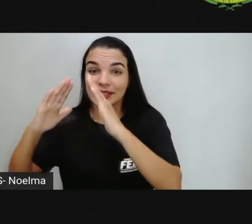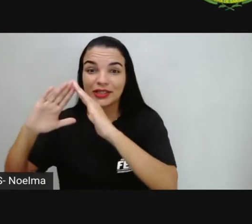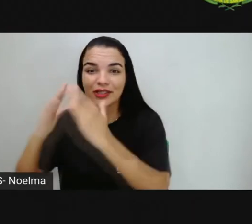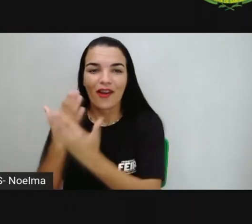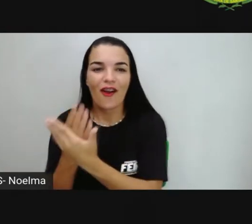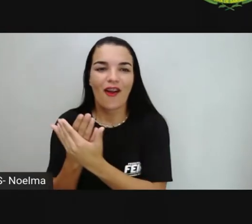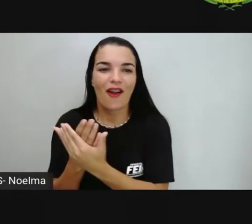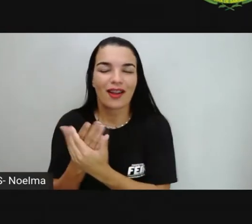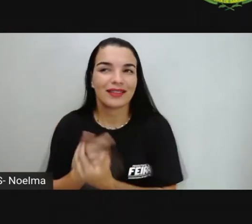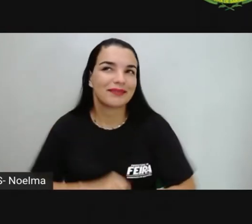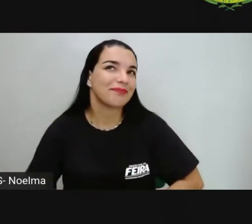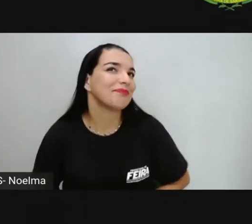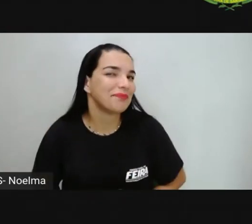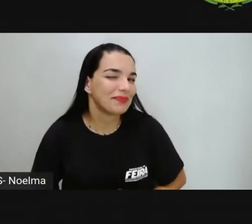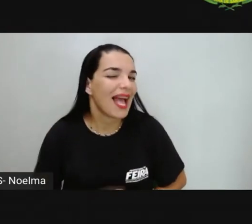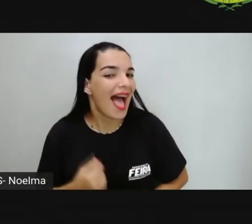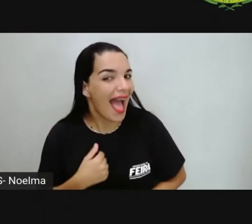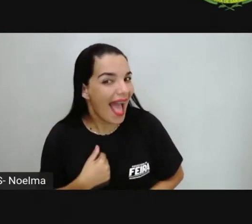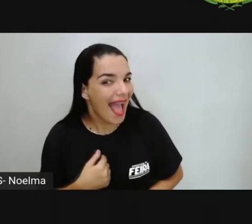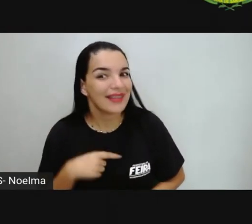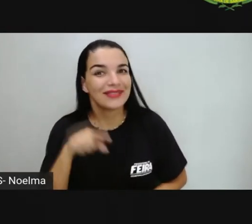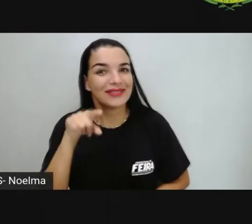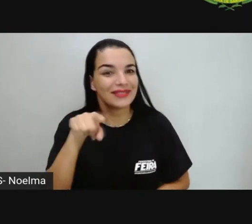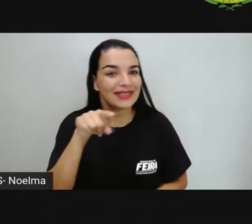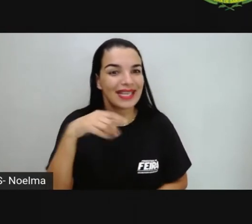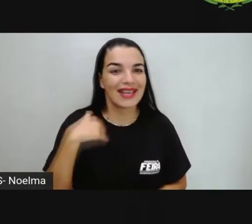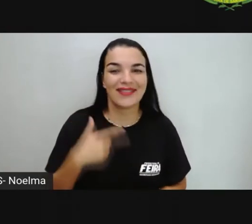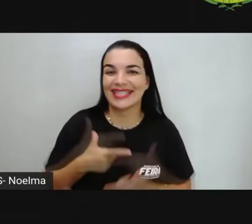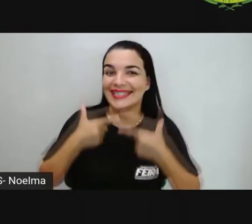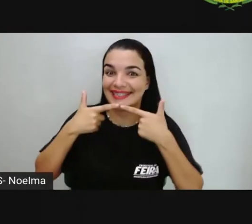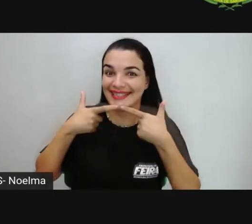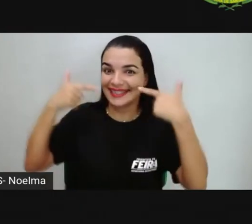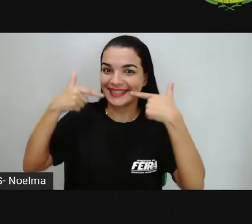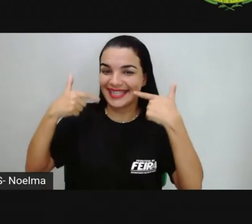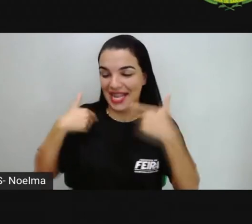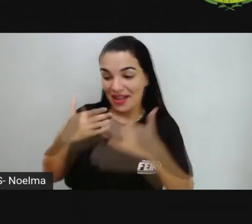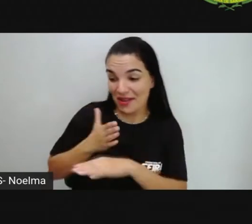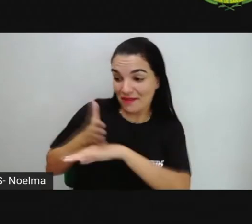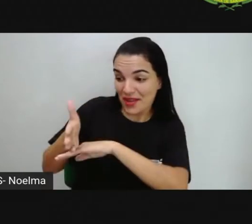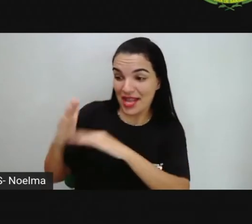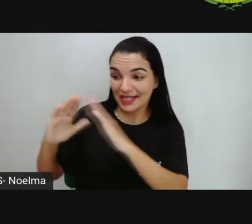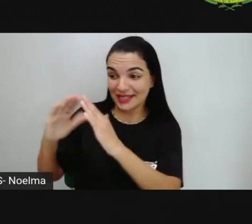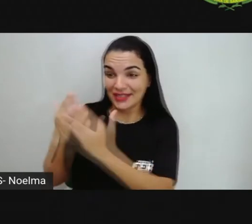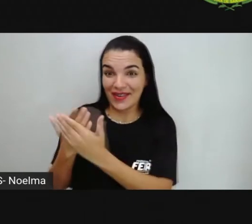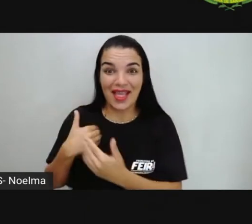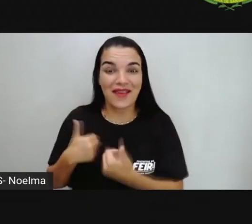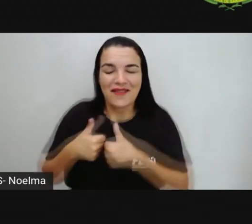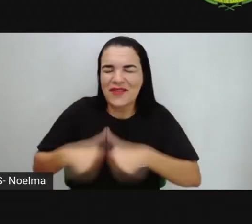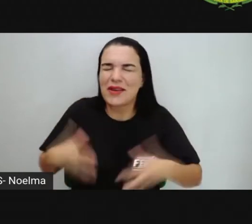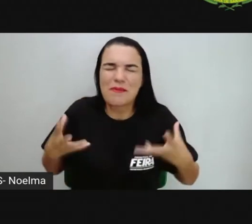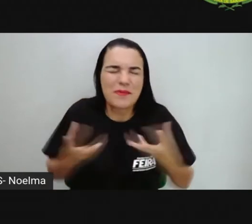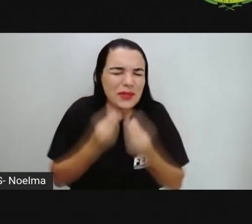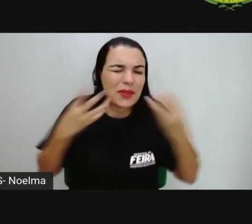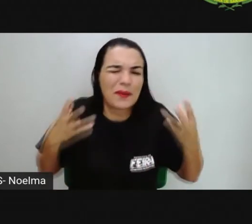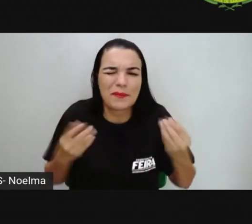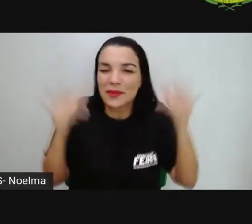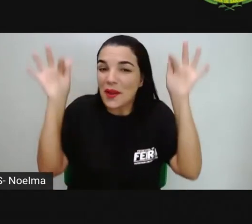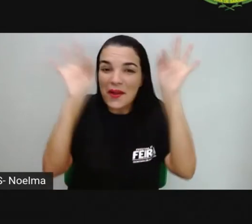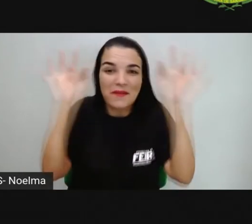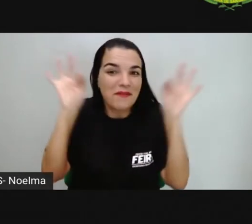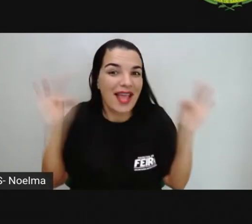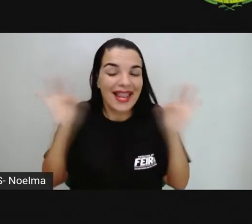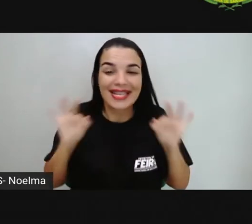Ah, eu não sei vocês, mas quando eu vou à escola, eu me sinto muito, muito feliz. Porque na escola eu vou